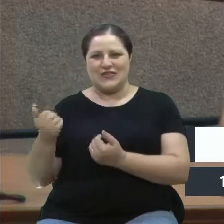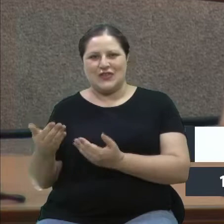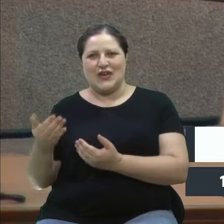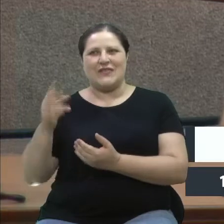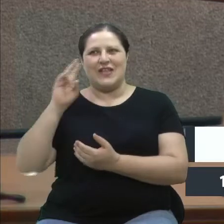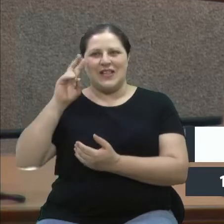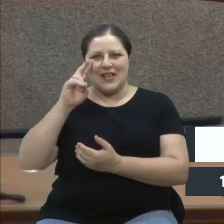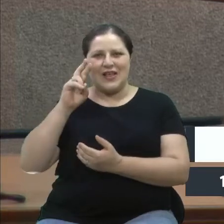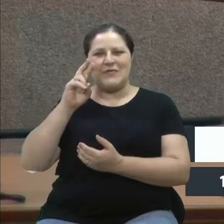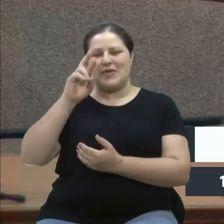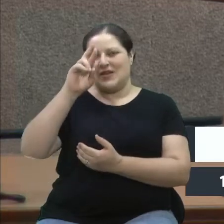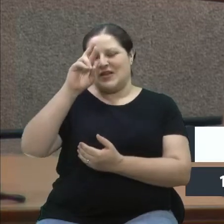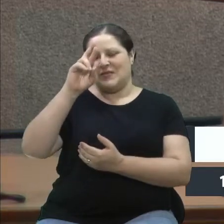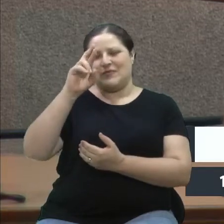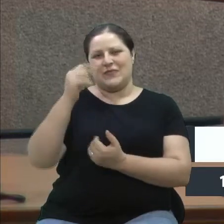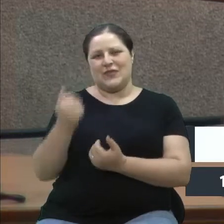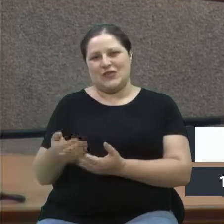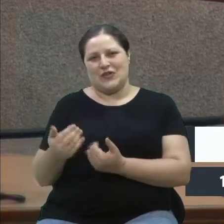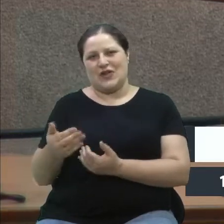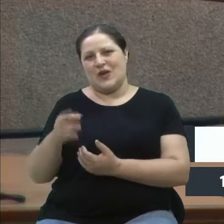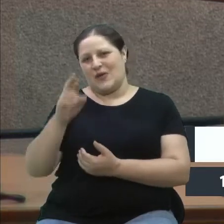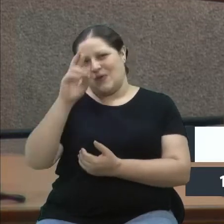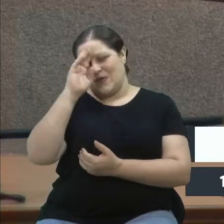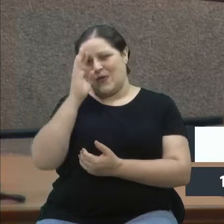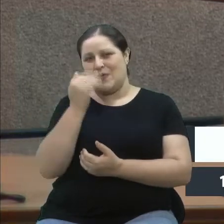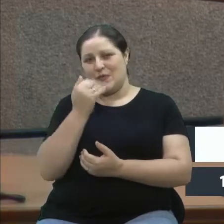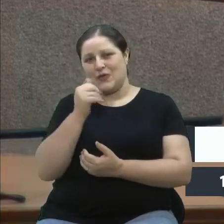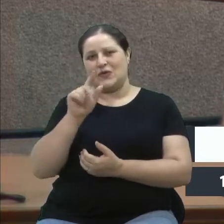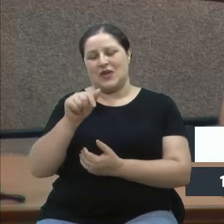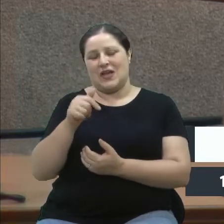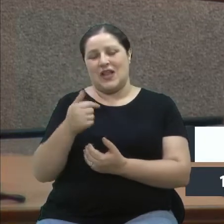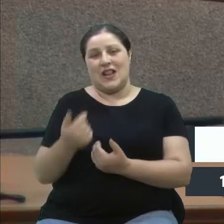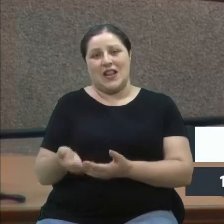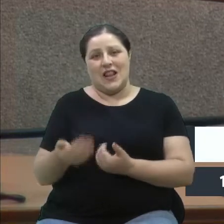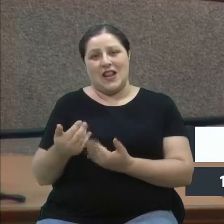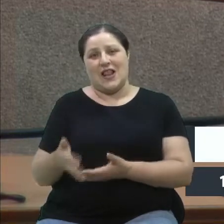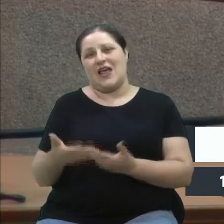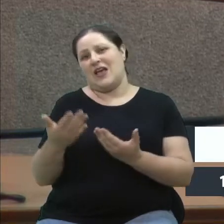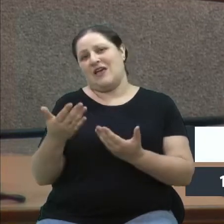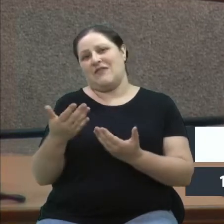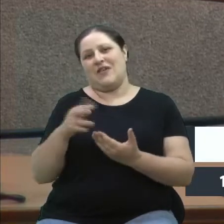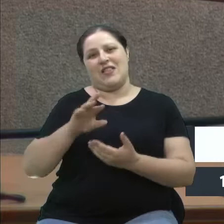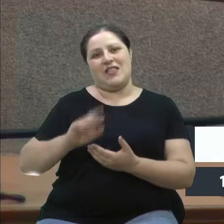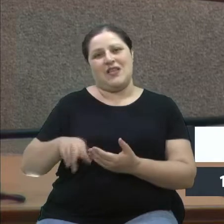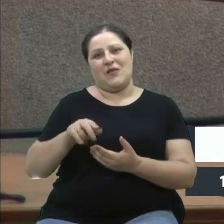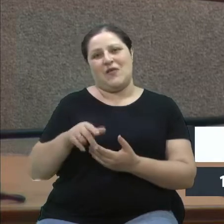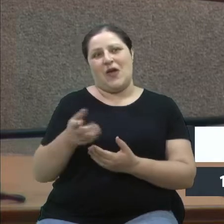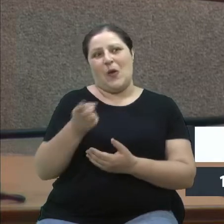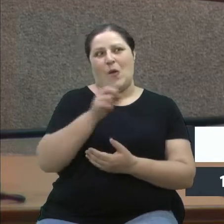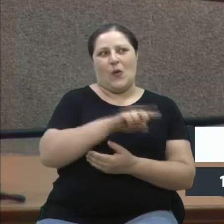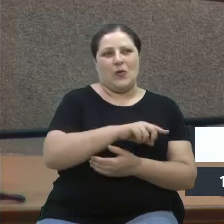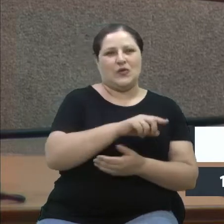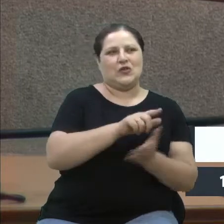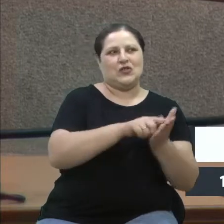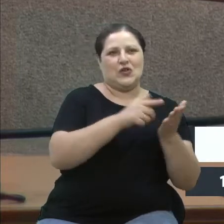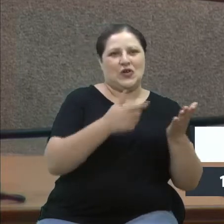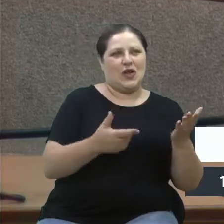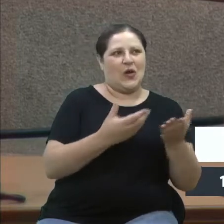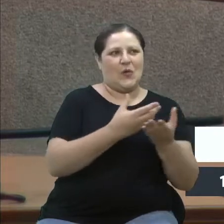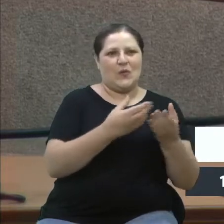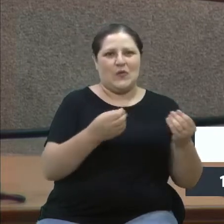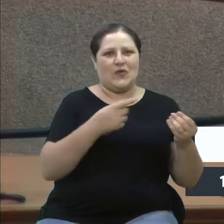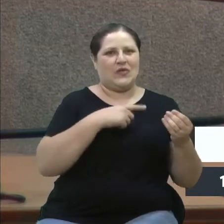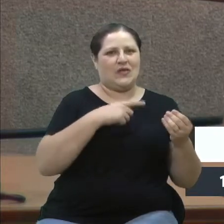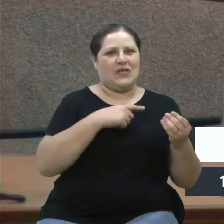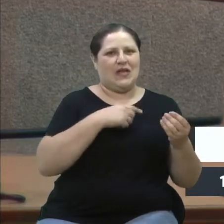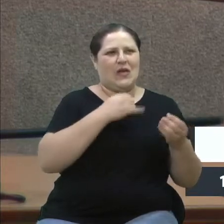do Almoço, é um jornal leve, não é um jornal pesado, com sangue, e hoje em dia a gente tem muito disso na televisão, os jornais